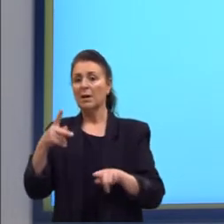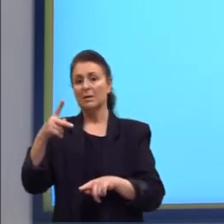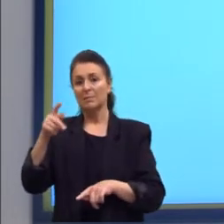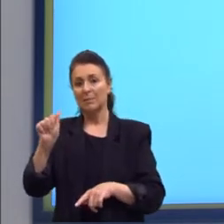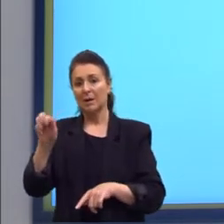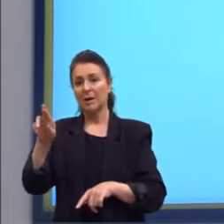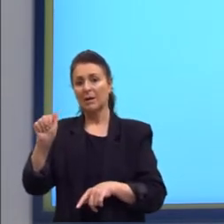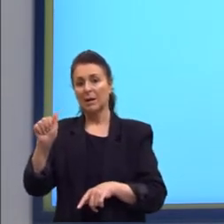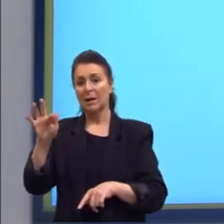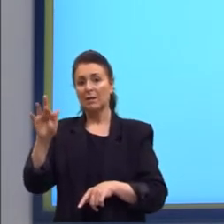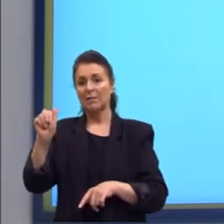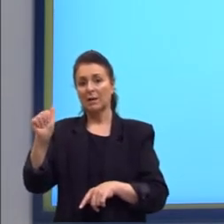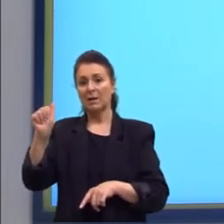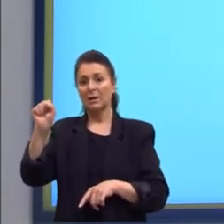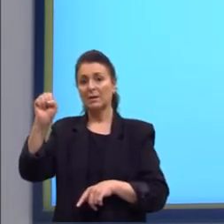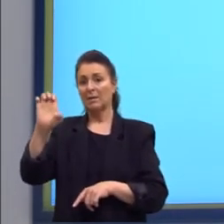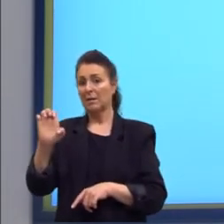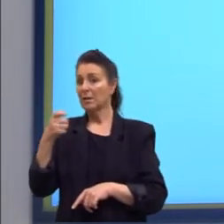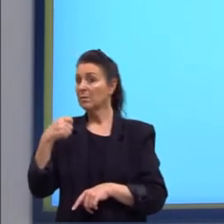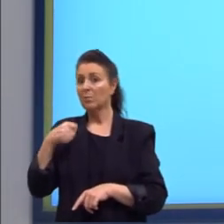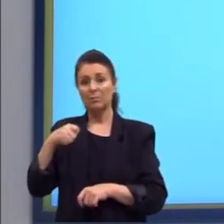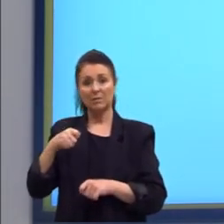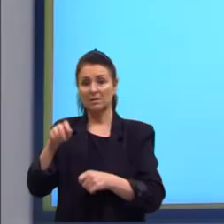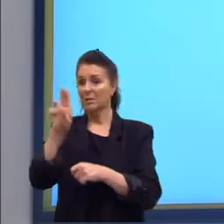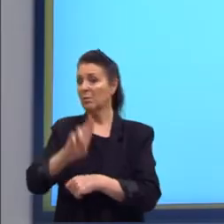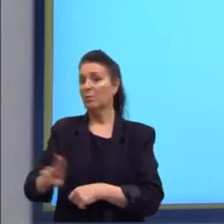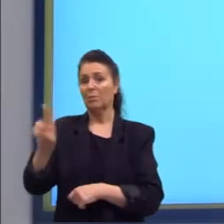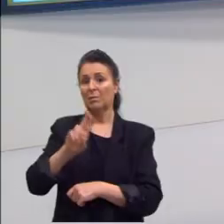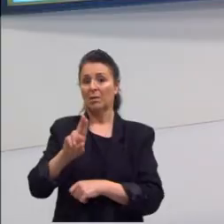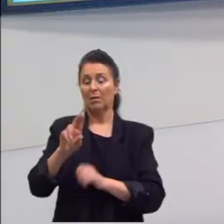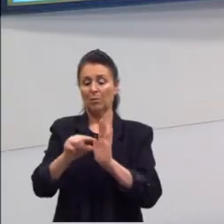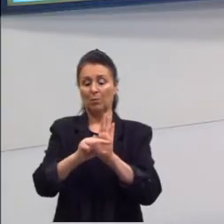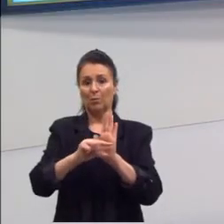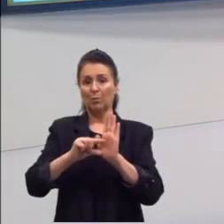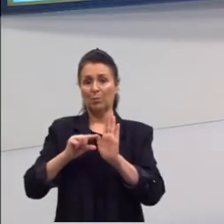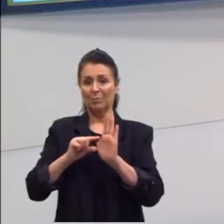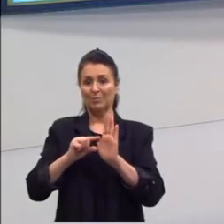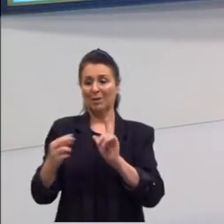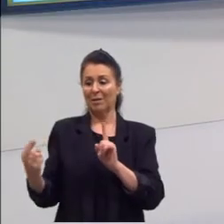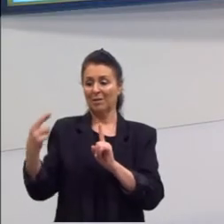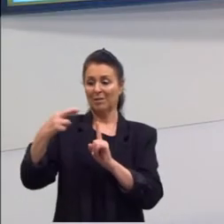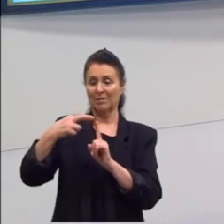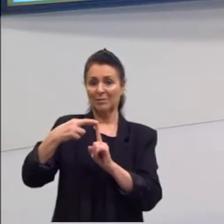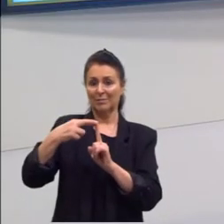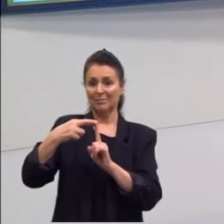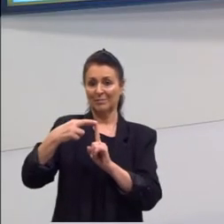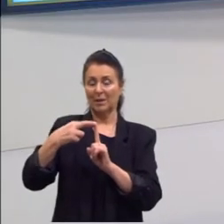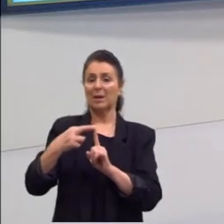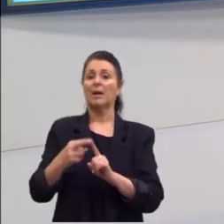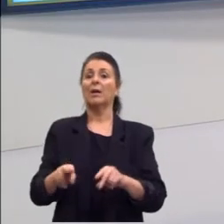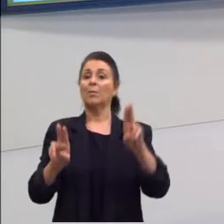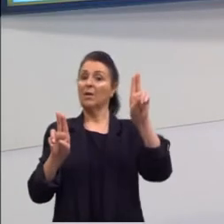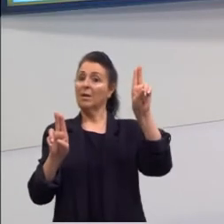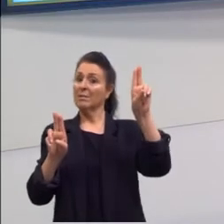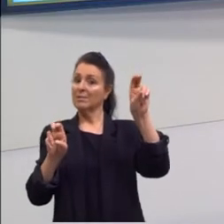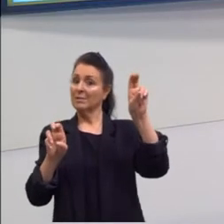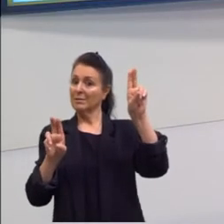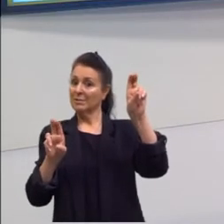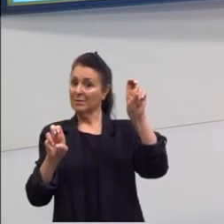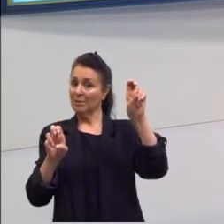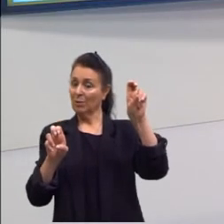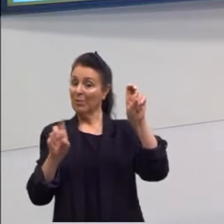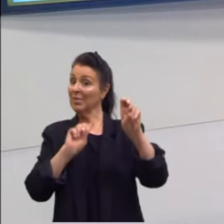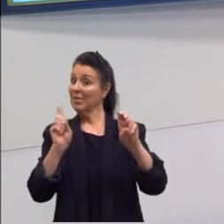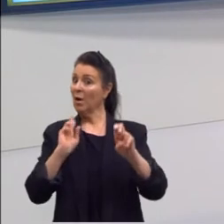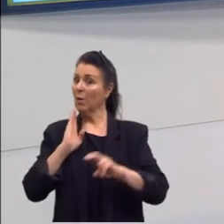existe essa necessidade. Ou seja, a paráfrase nada mais é do que uma citação indireta onde eu